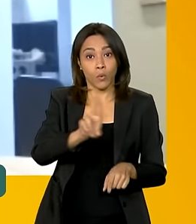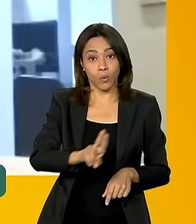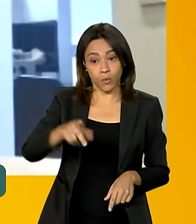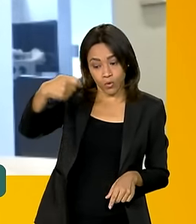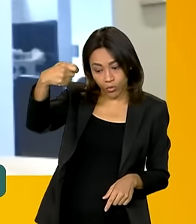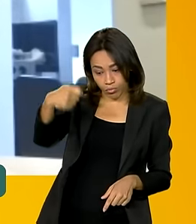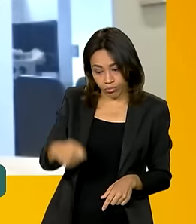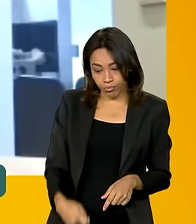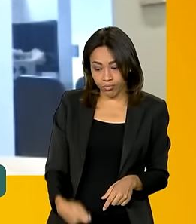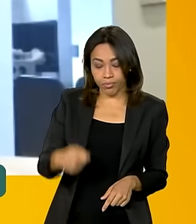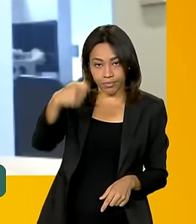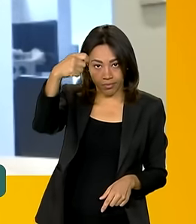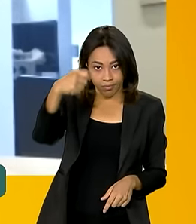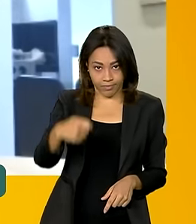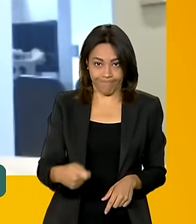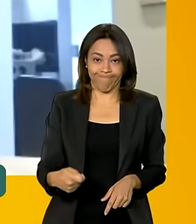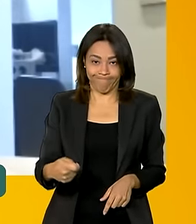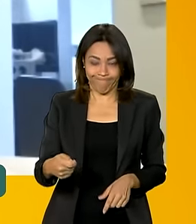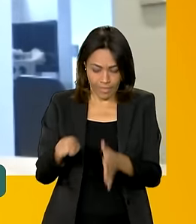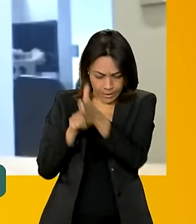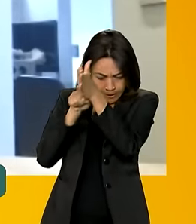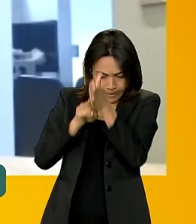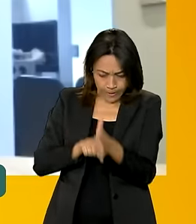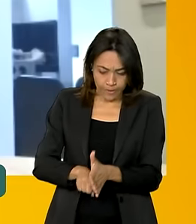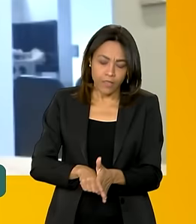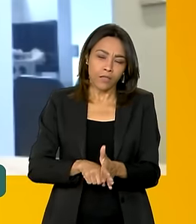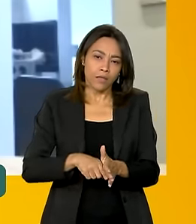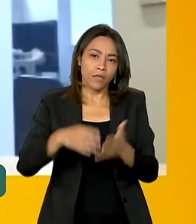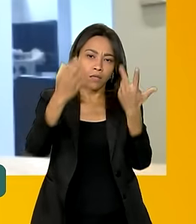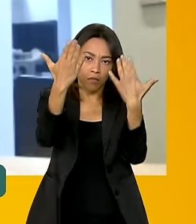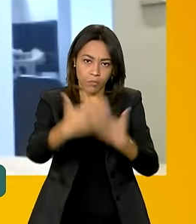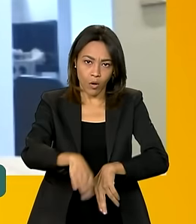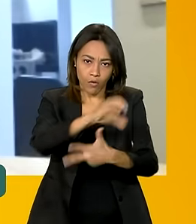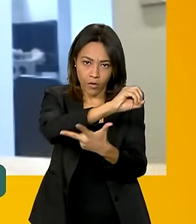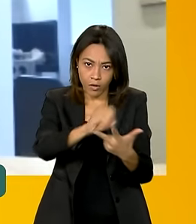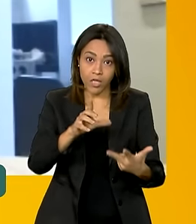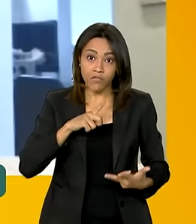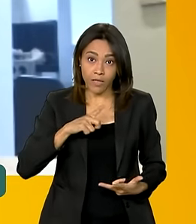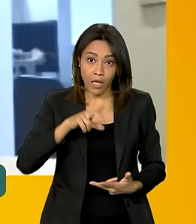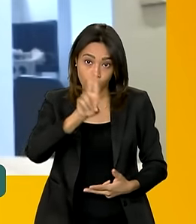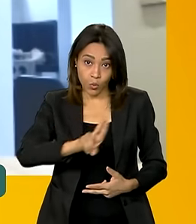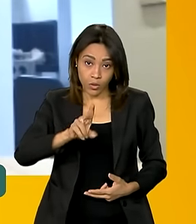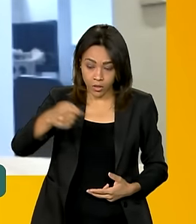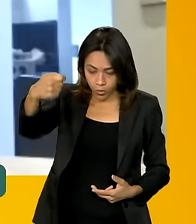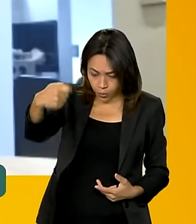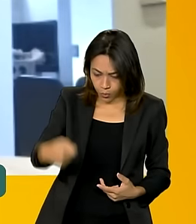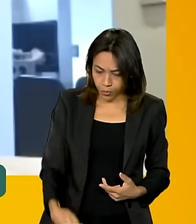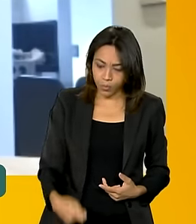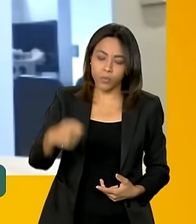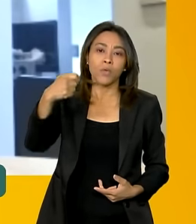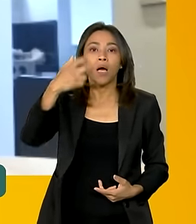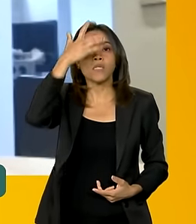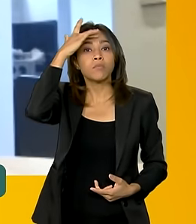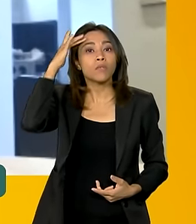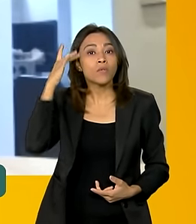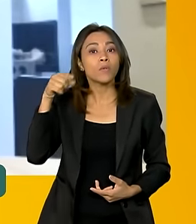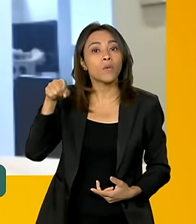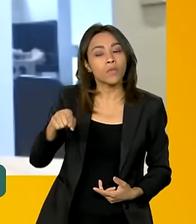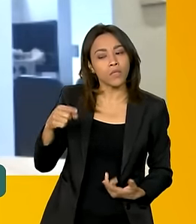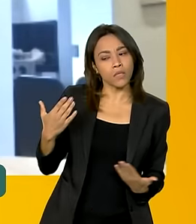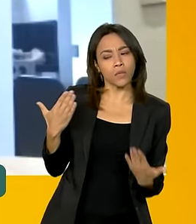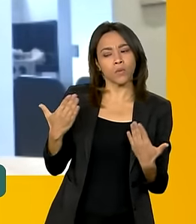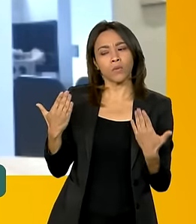metais. Então, nós temos durante a aplicação do Enem o uso do detector nos participantes que estão com uma atitude